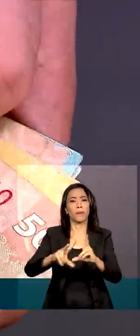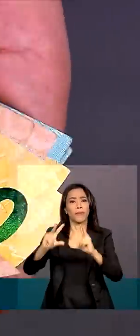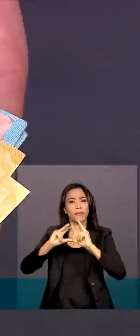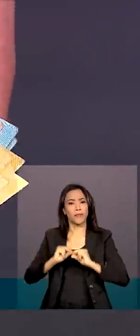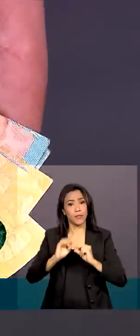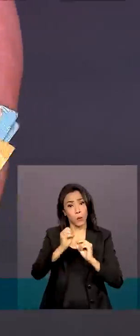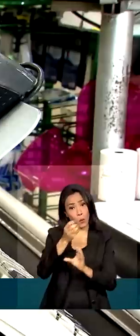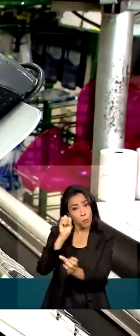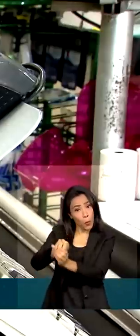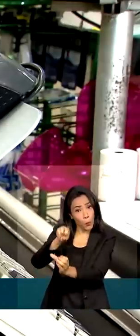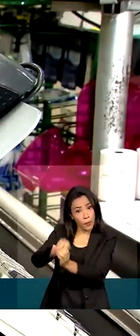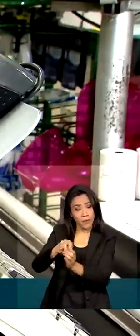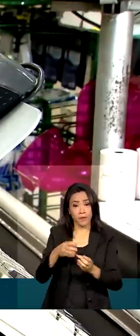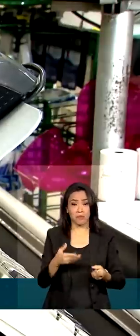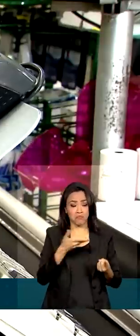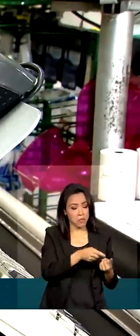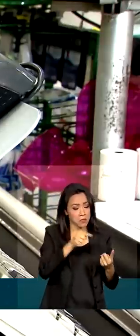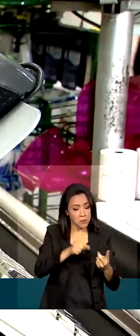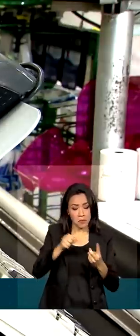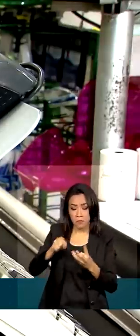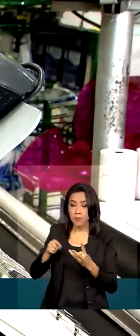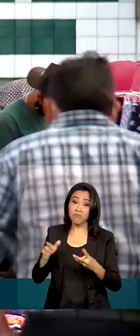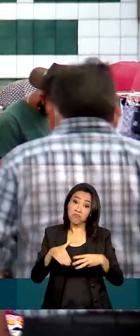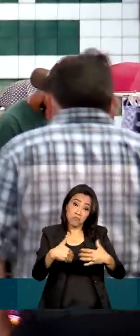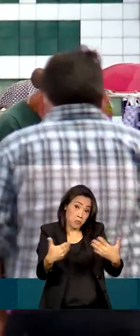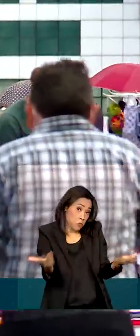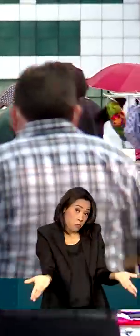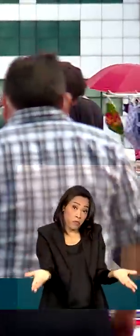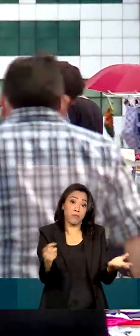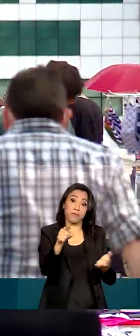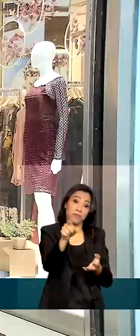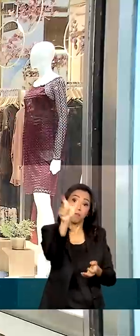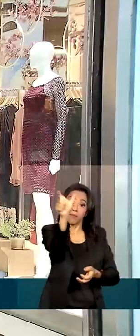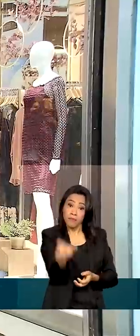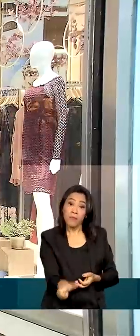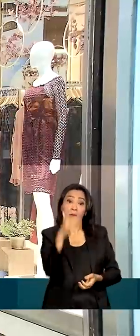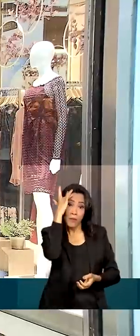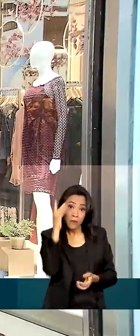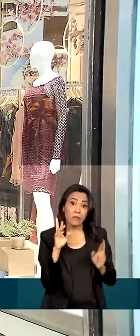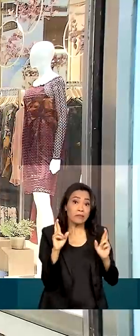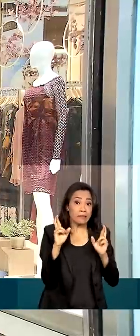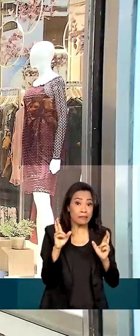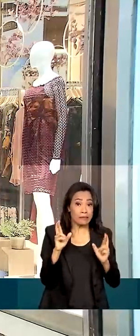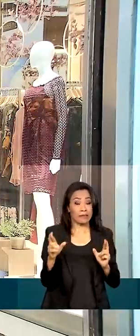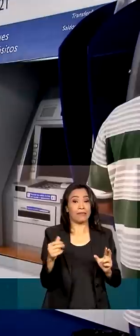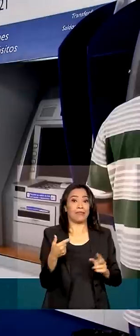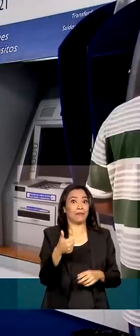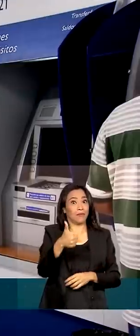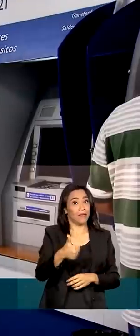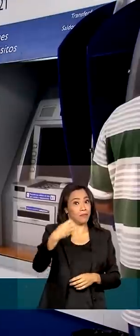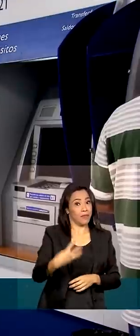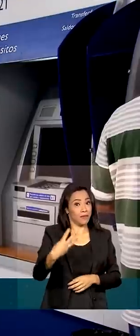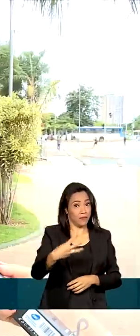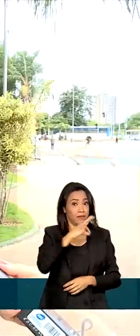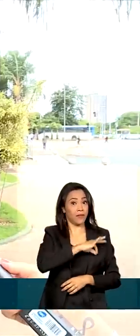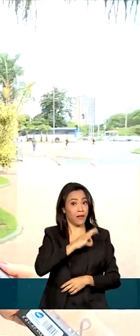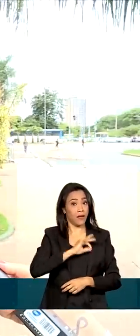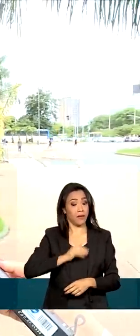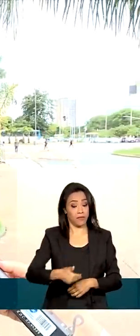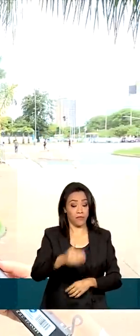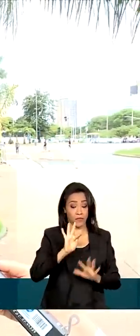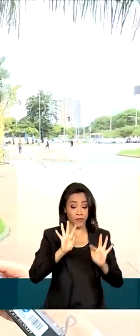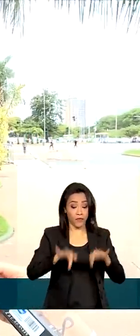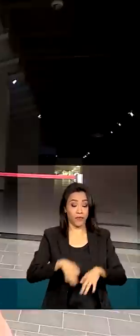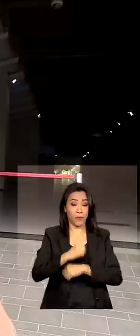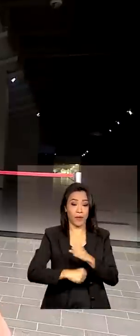uma poupança. Seja qual for a destinação, o trabalhador conta com o 13º salário no fim do ano. Um presente